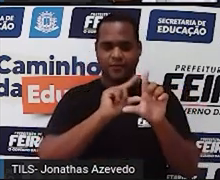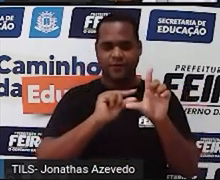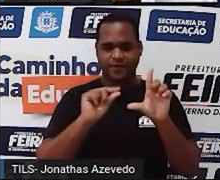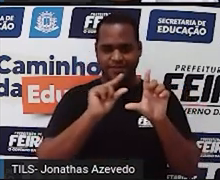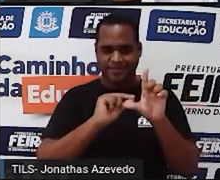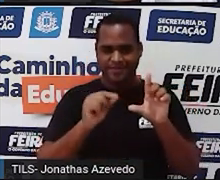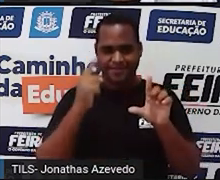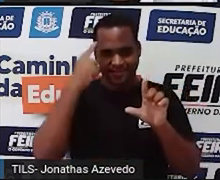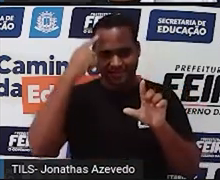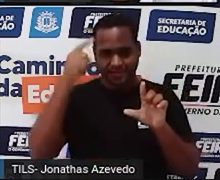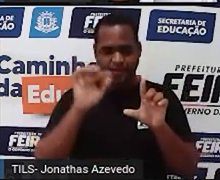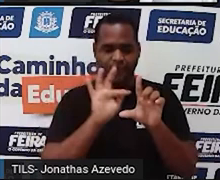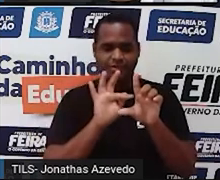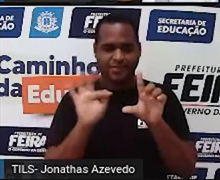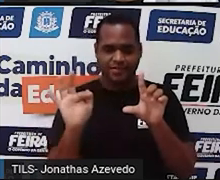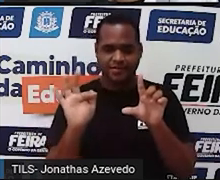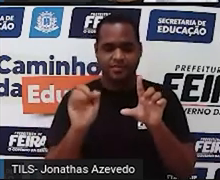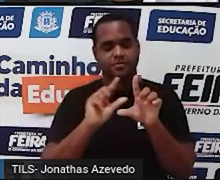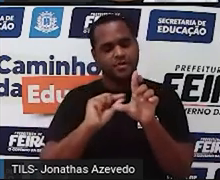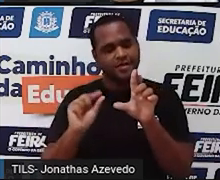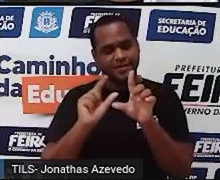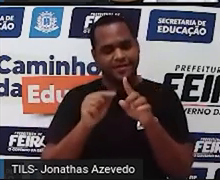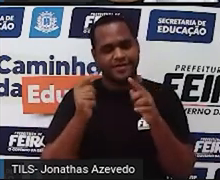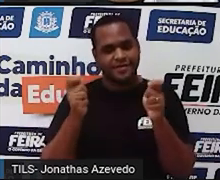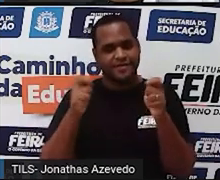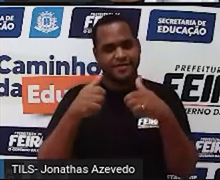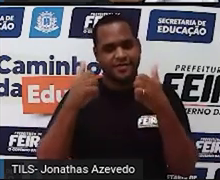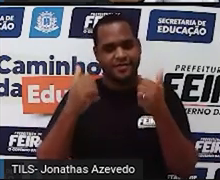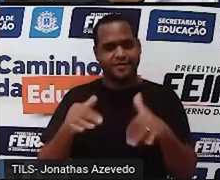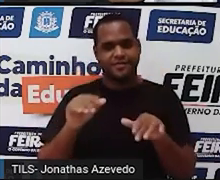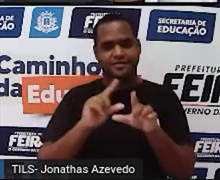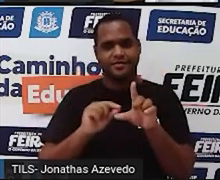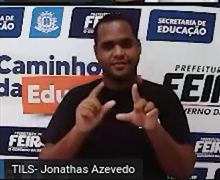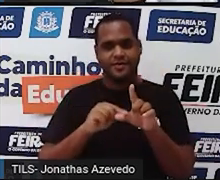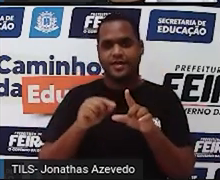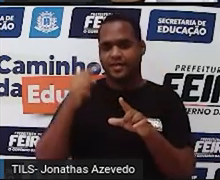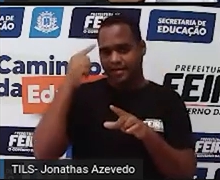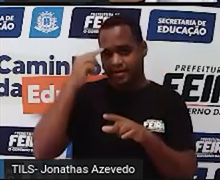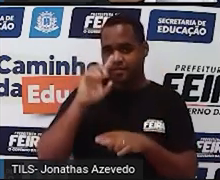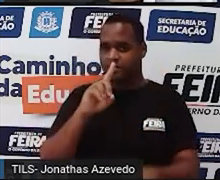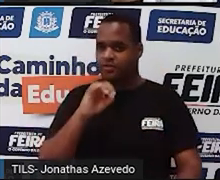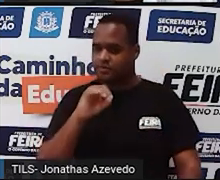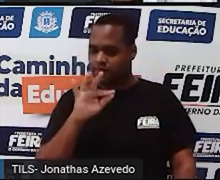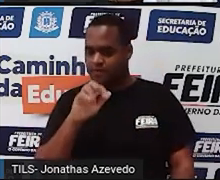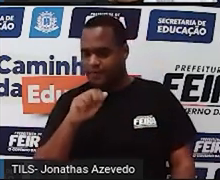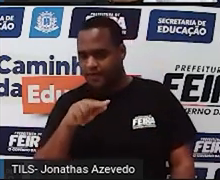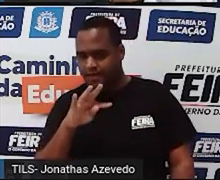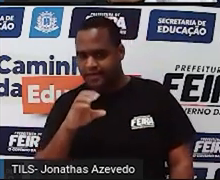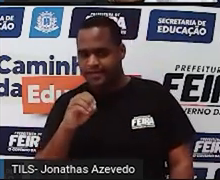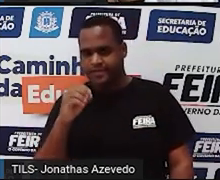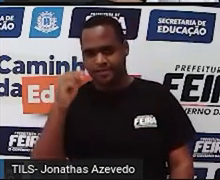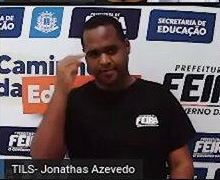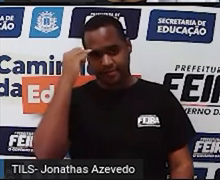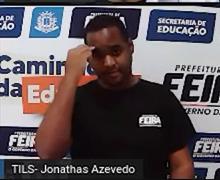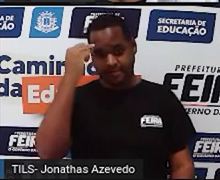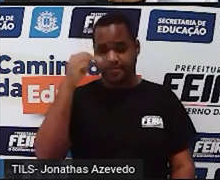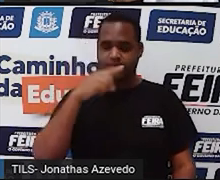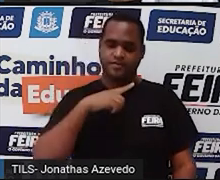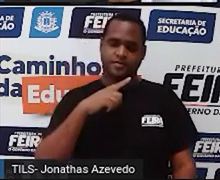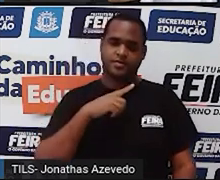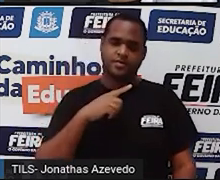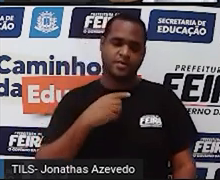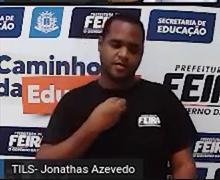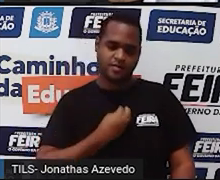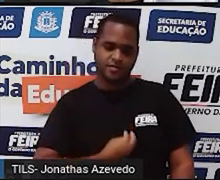fonte da onde a gente tirou esse enigma de Diofanto, da onde a gente tirou um pouquinho